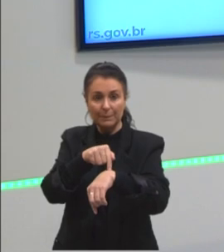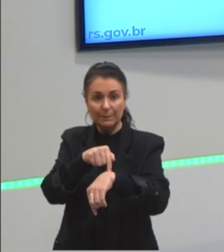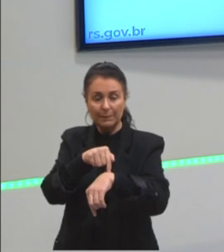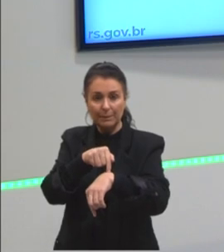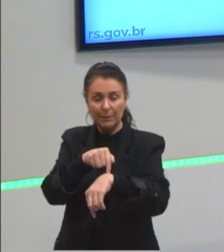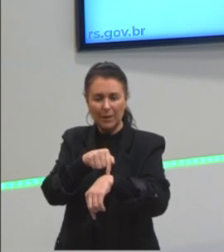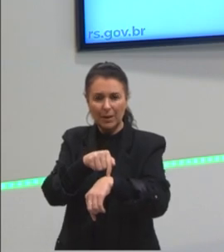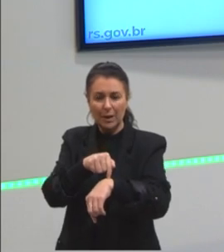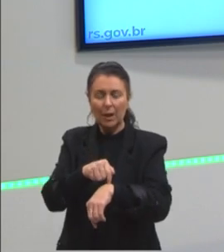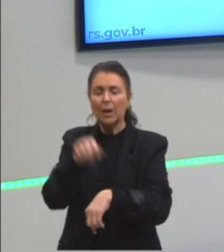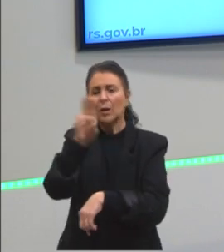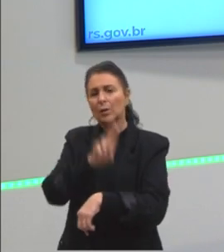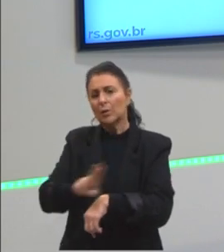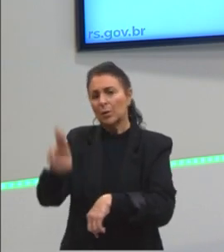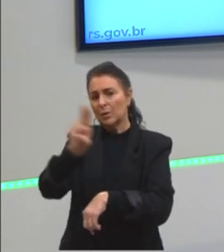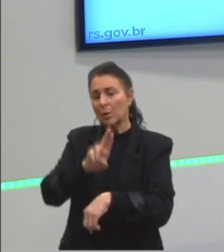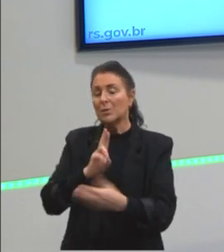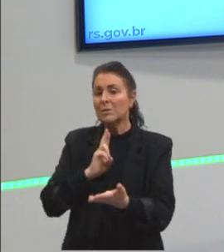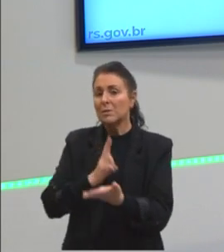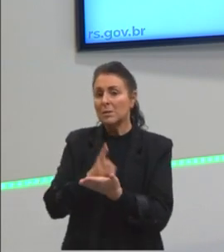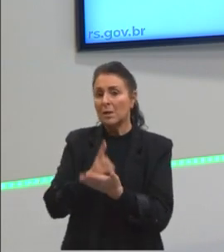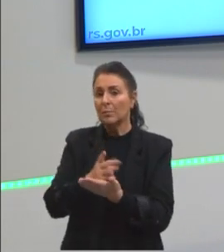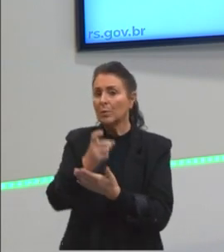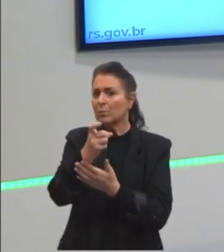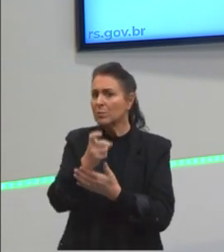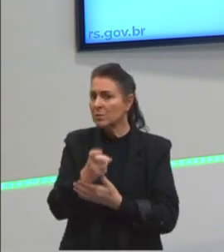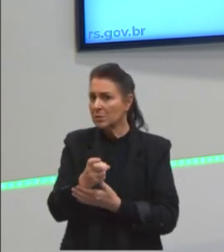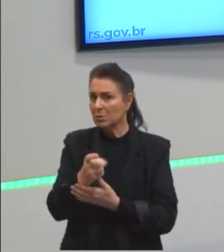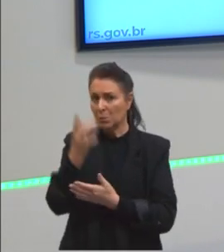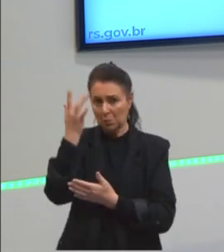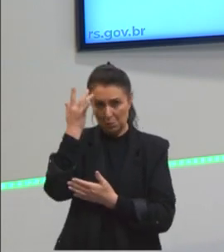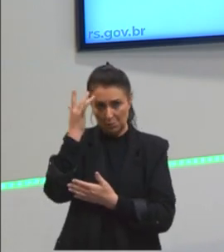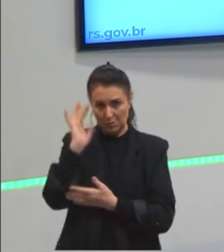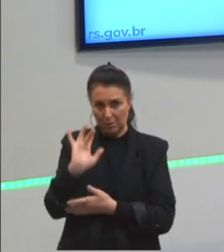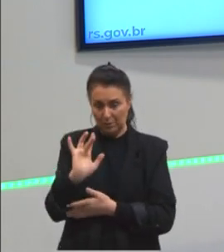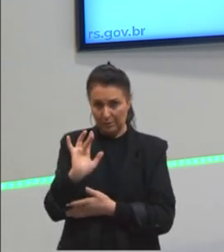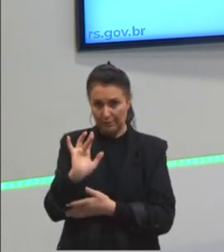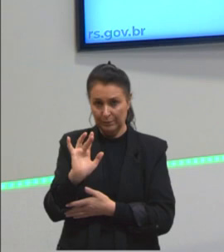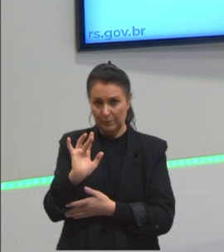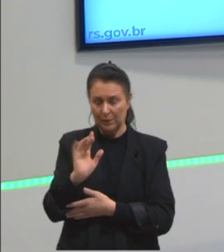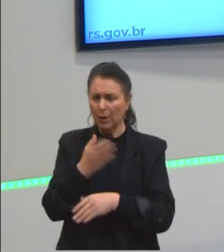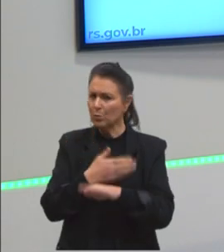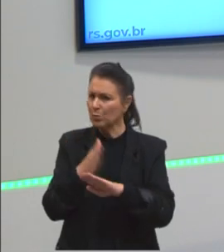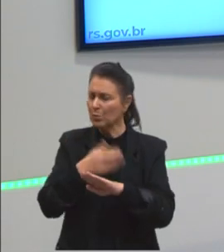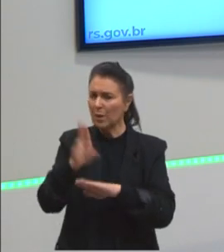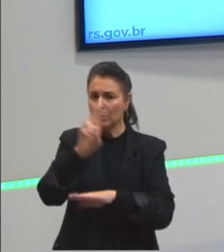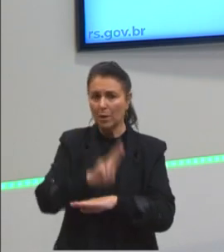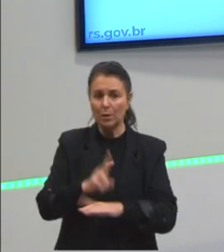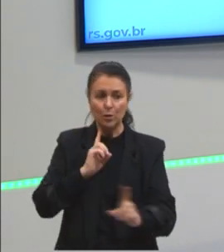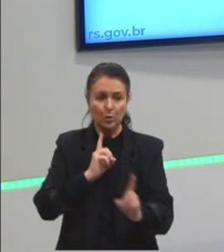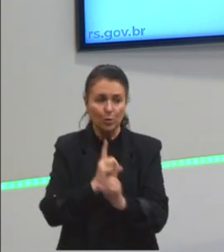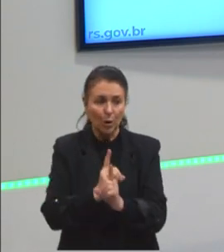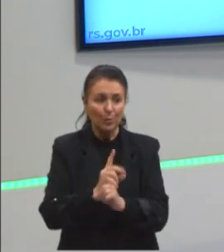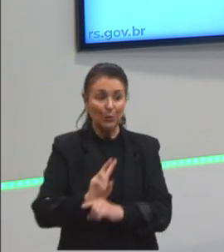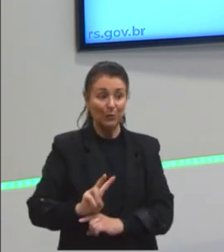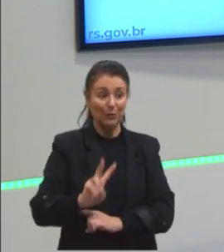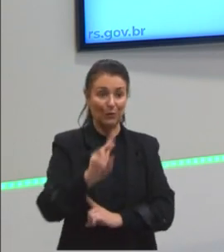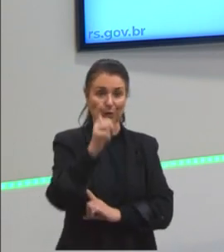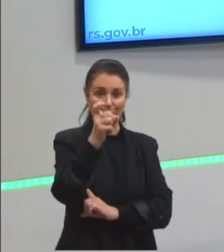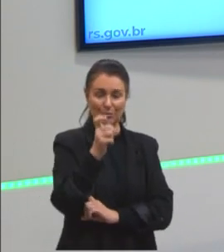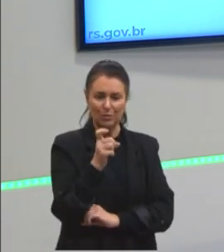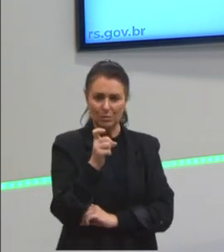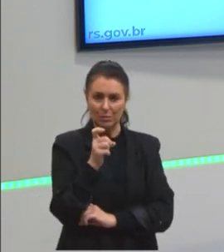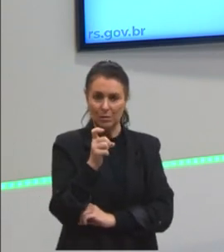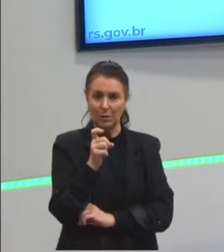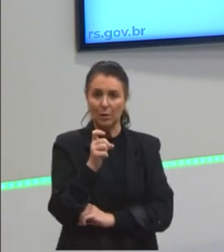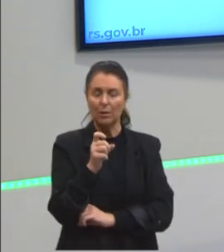Aqui, nós utilizamos sempre o X, né? A gente está sempre acostumado a descobrir o valor do X. O X, na verdade,